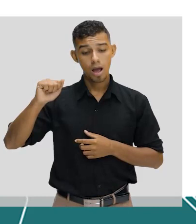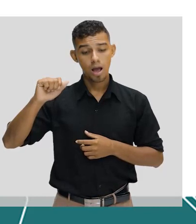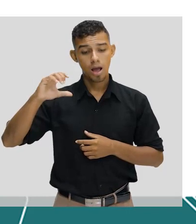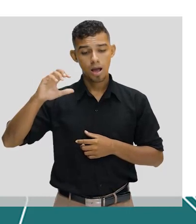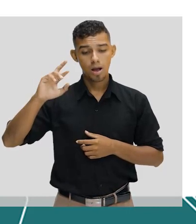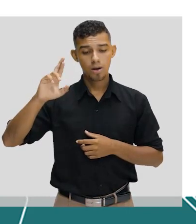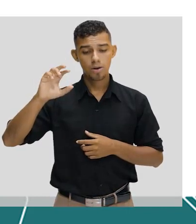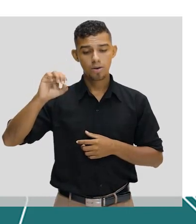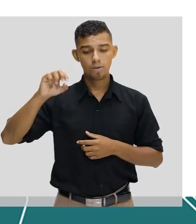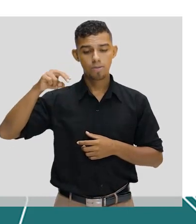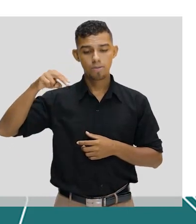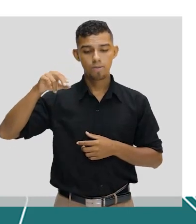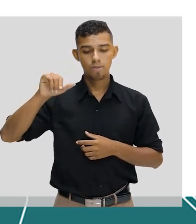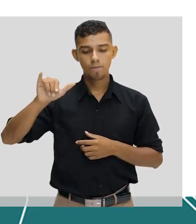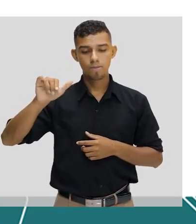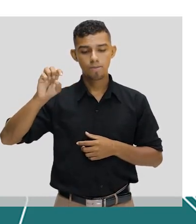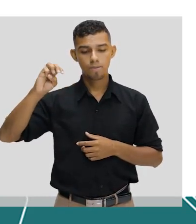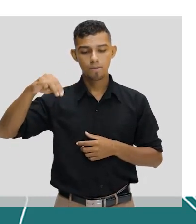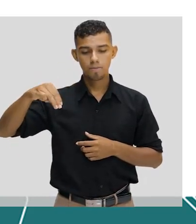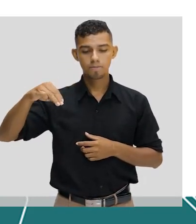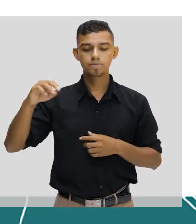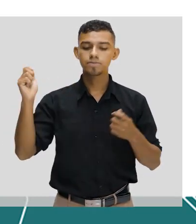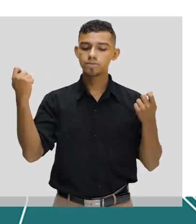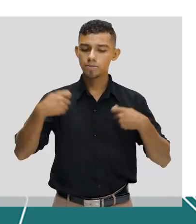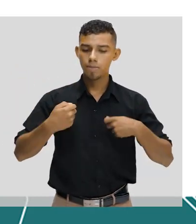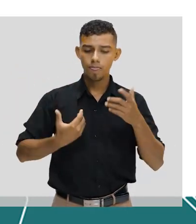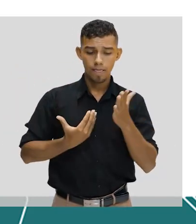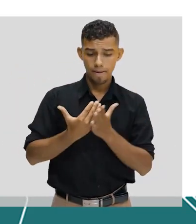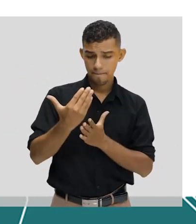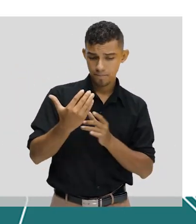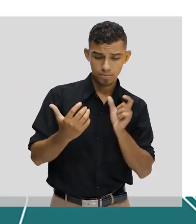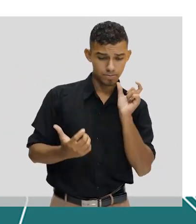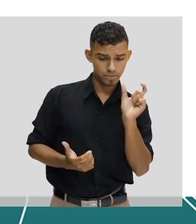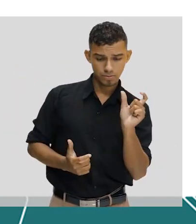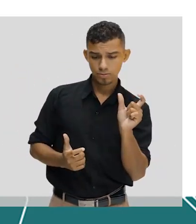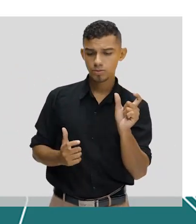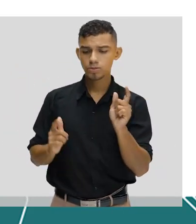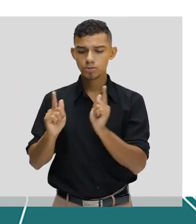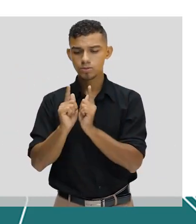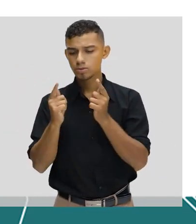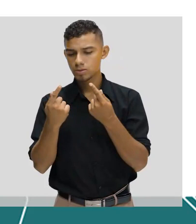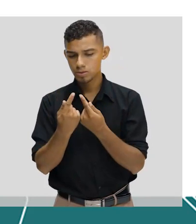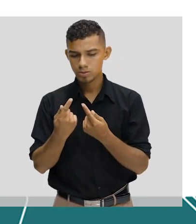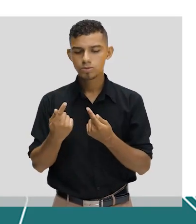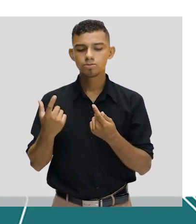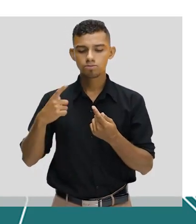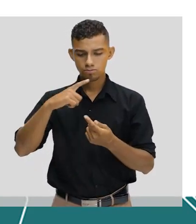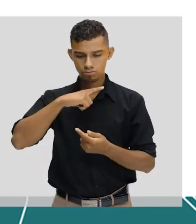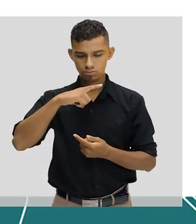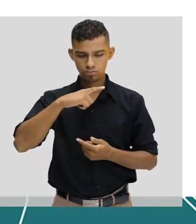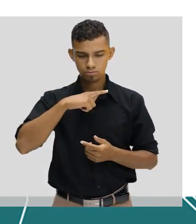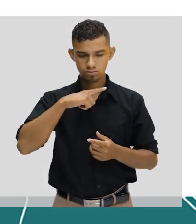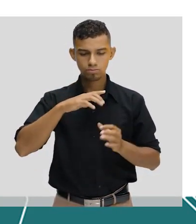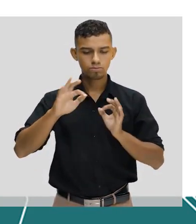é a utilização apenas das iniciais de um grupo nominal. Eu tenho um grupo de palavras, e ao invés de falar o